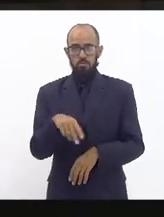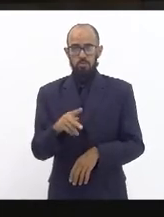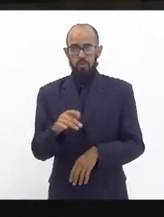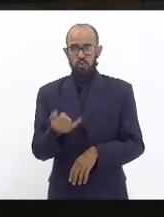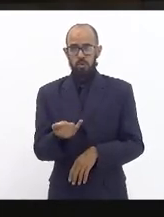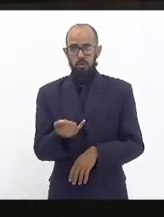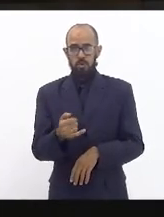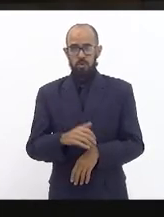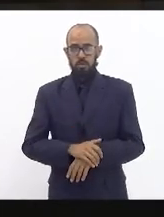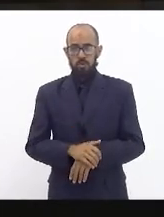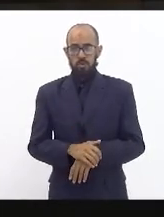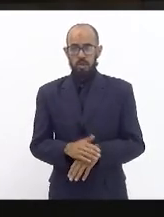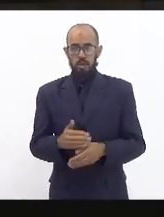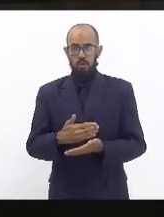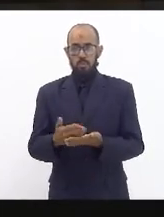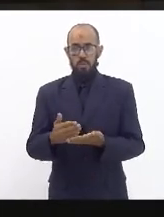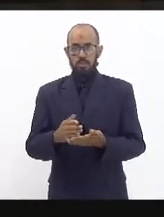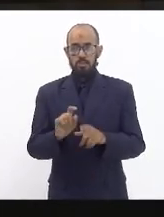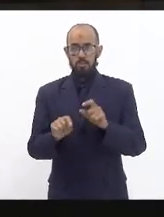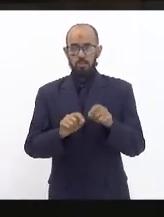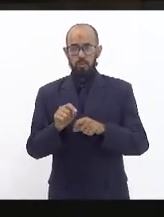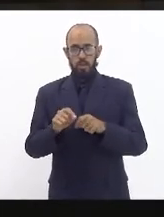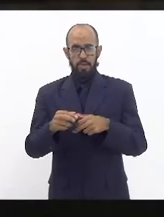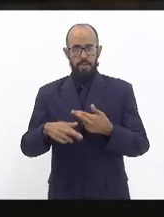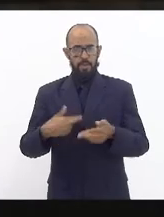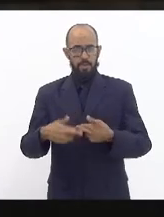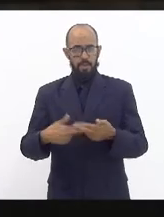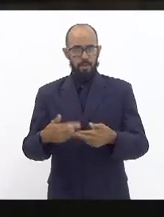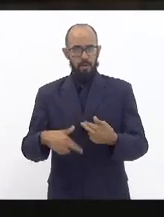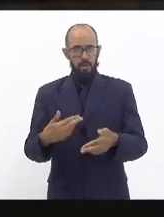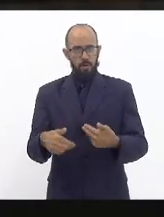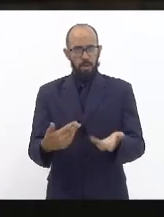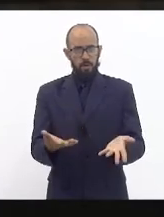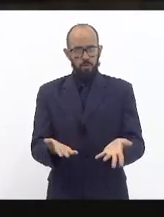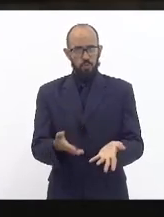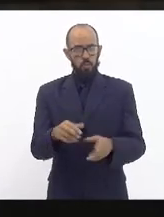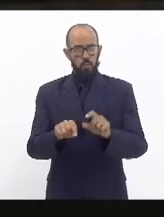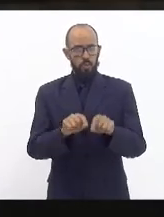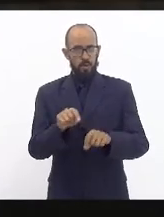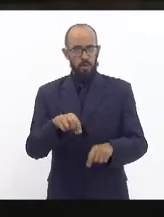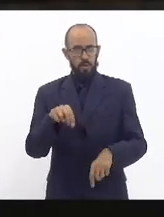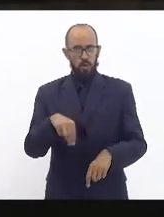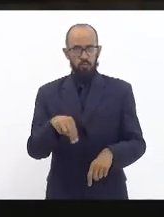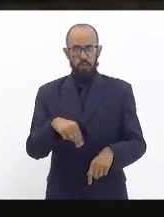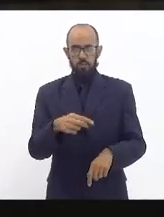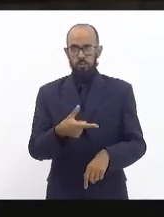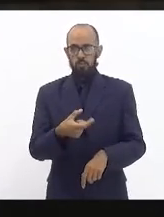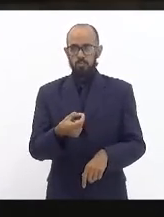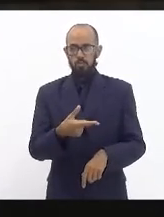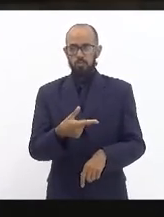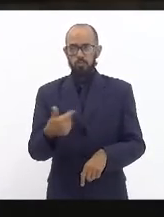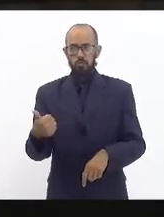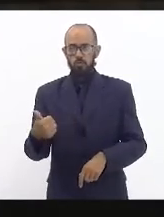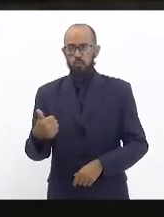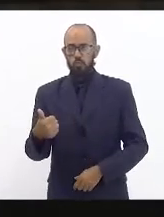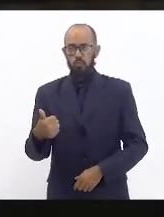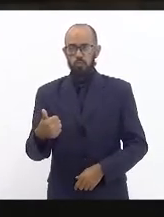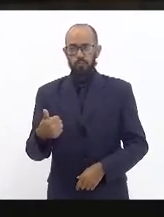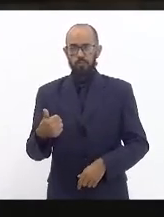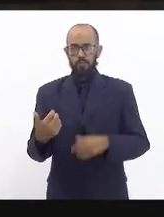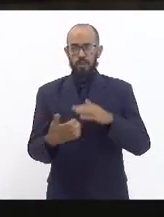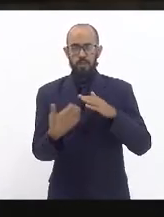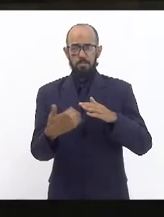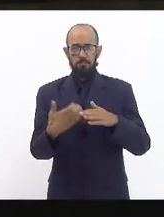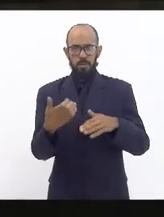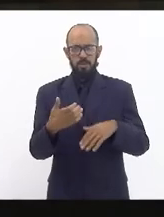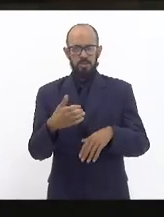aí começa o enrolation né em novembro de 21 a empresa Carpo Chip não sei qual o nome que se